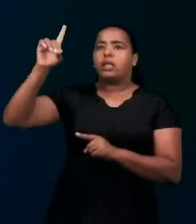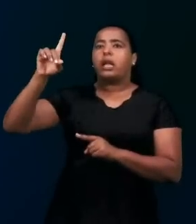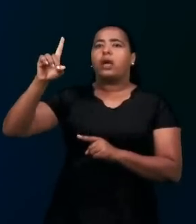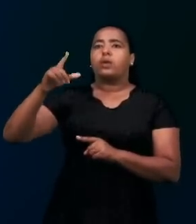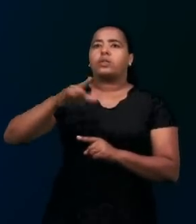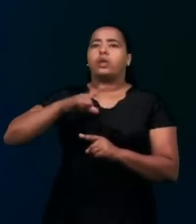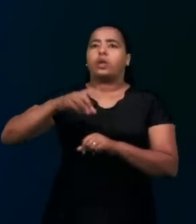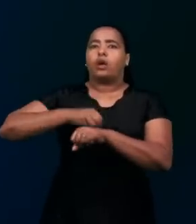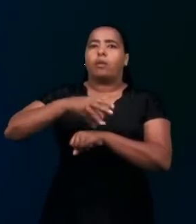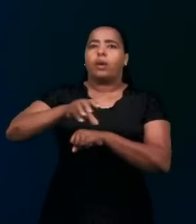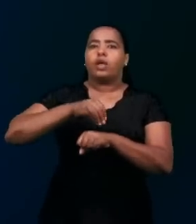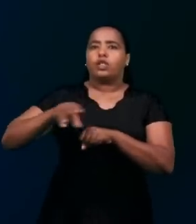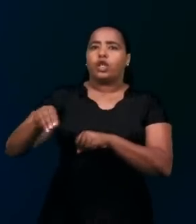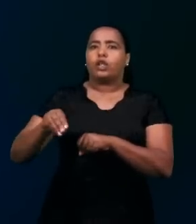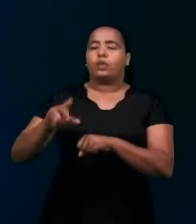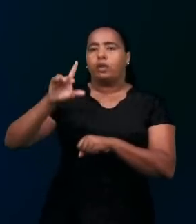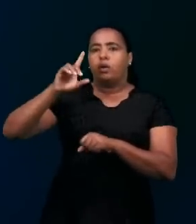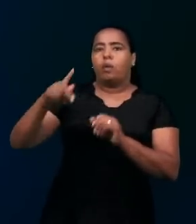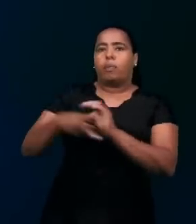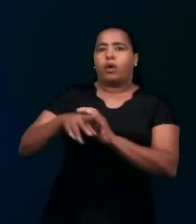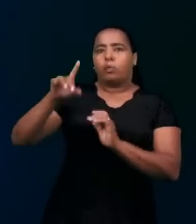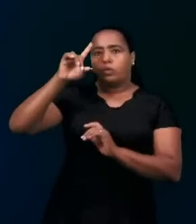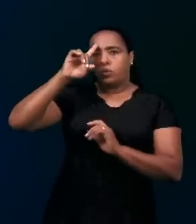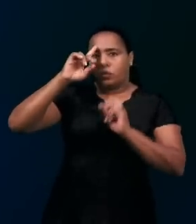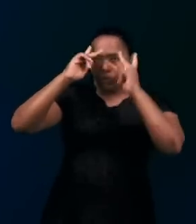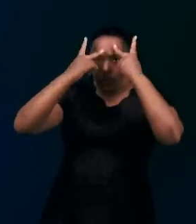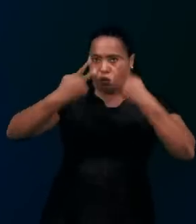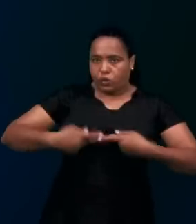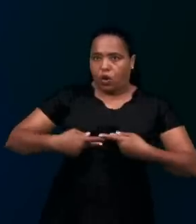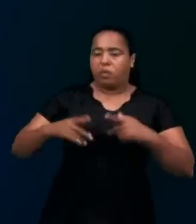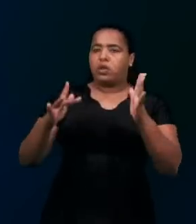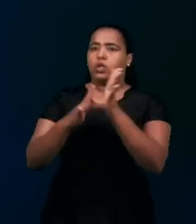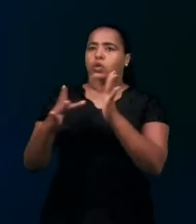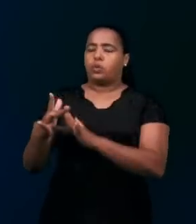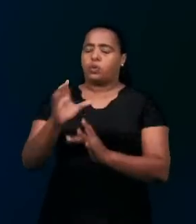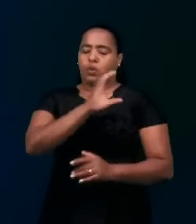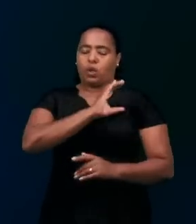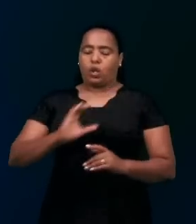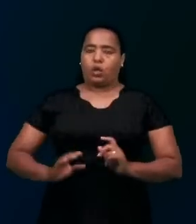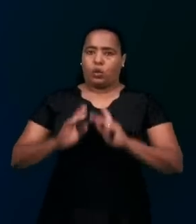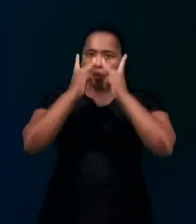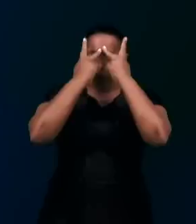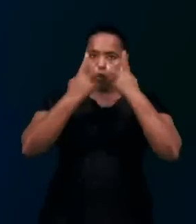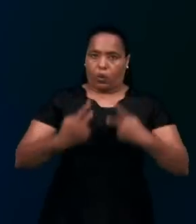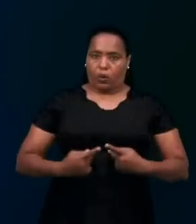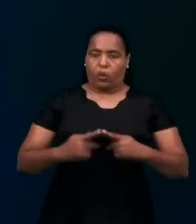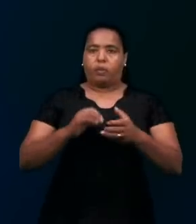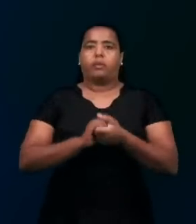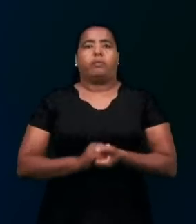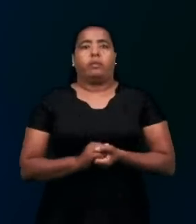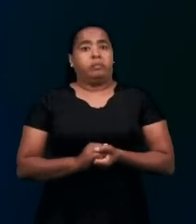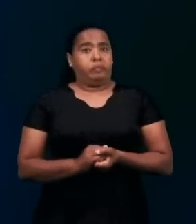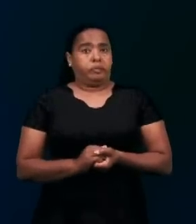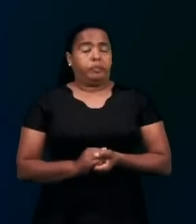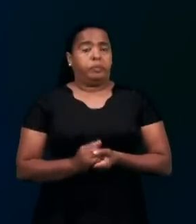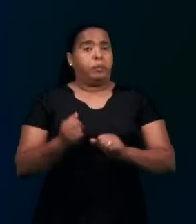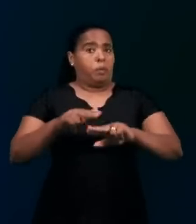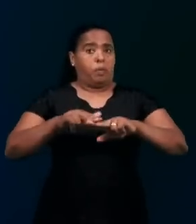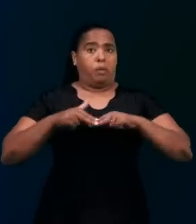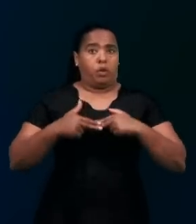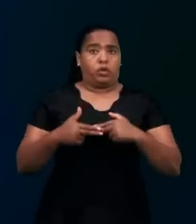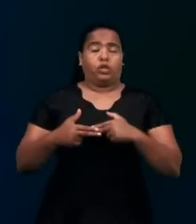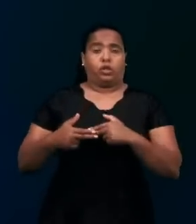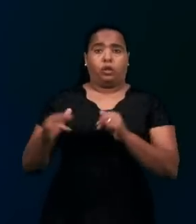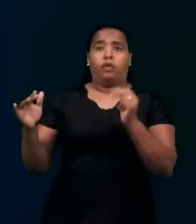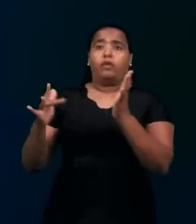Jesus, homem. Também podemos ver em Hebreus 9, 15, que fala, Por isso mesmo Ele é o